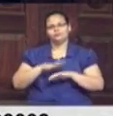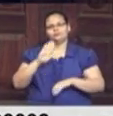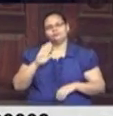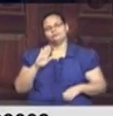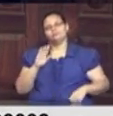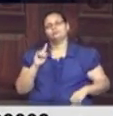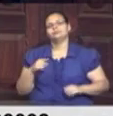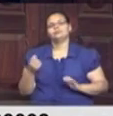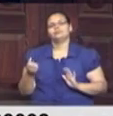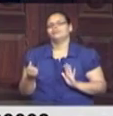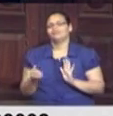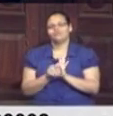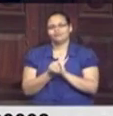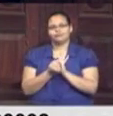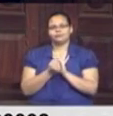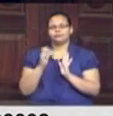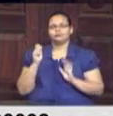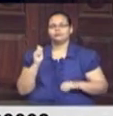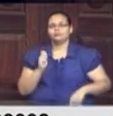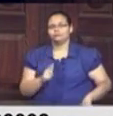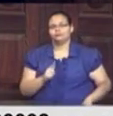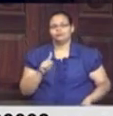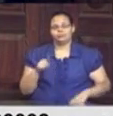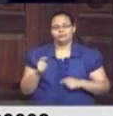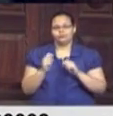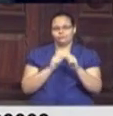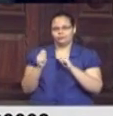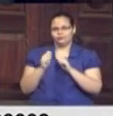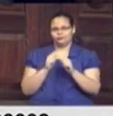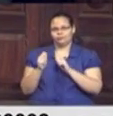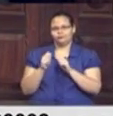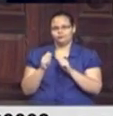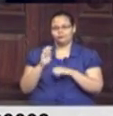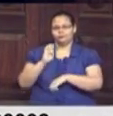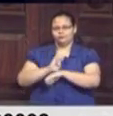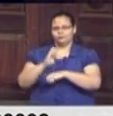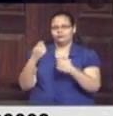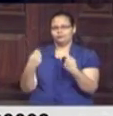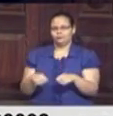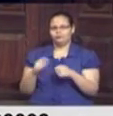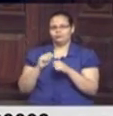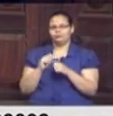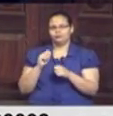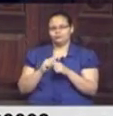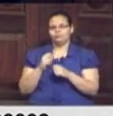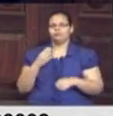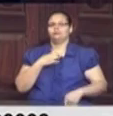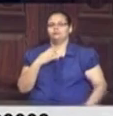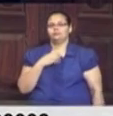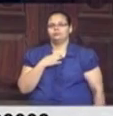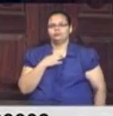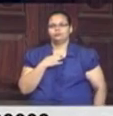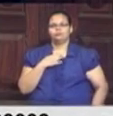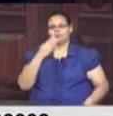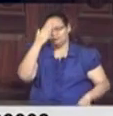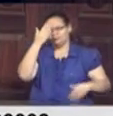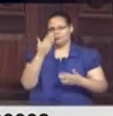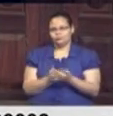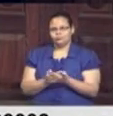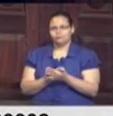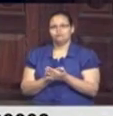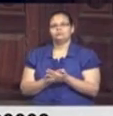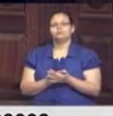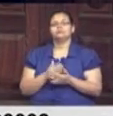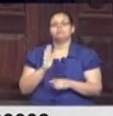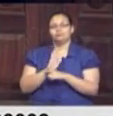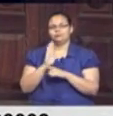simbolismo do que propriamente pela economia que o Estado precisa fazer. E nesse sentido, eu acredito que no combate à